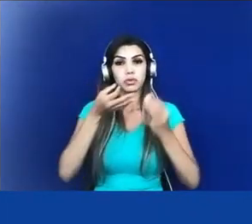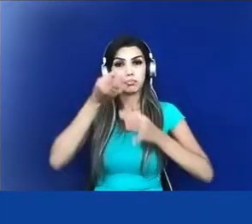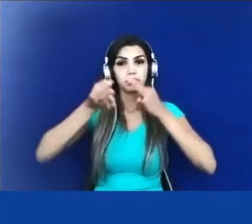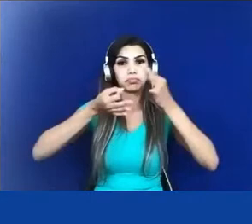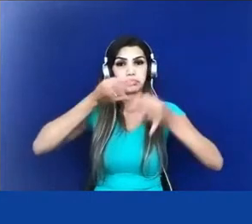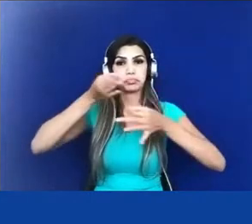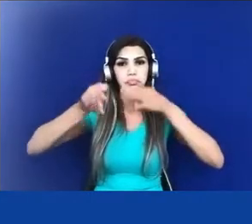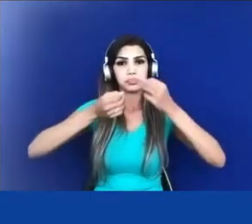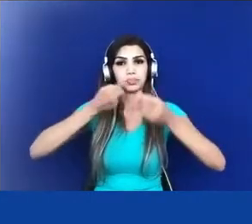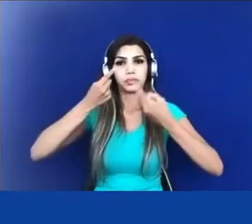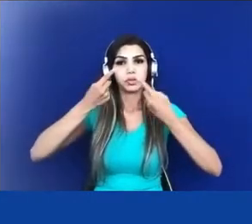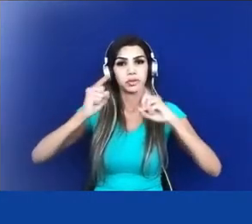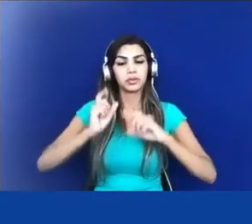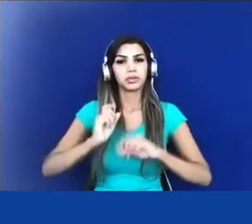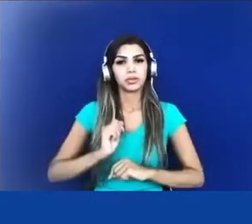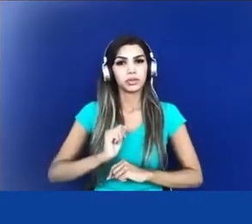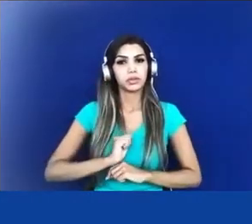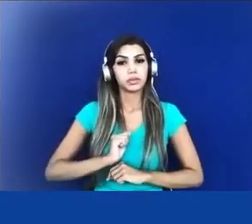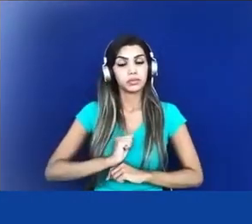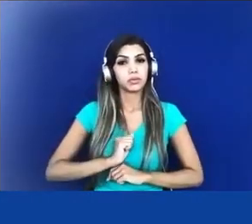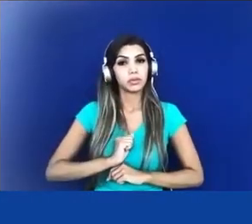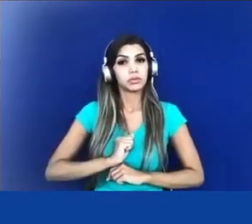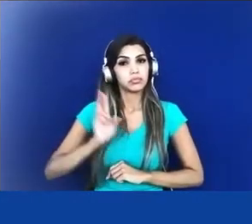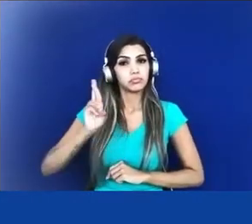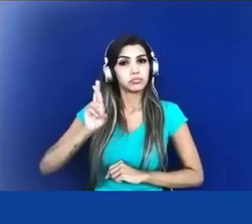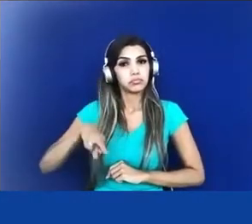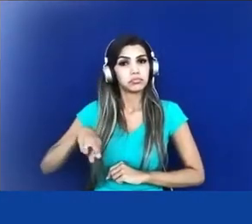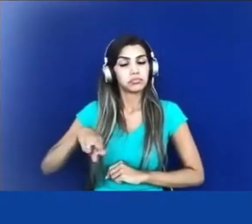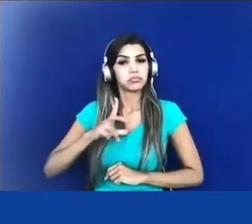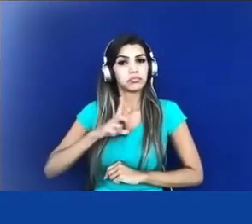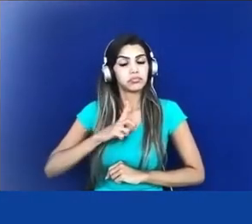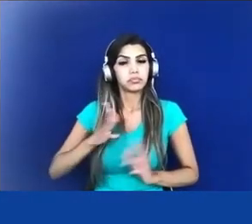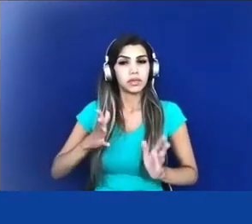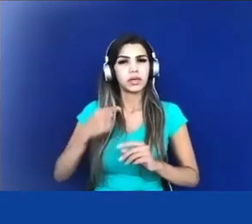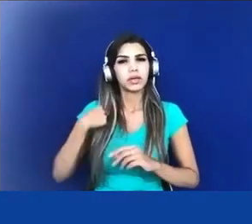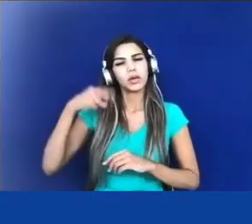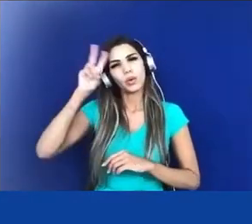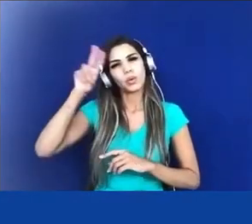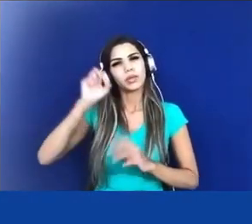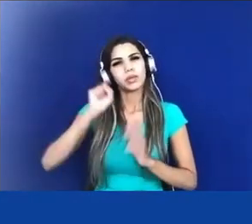novo, me lembro que na década de 80, a gente,